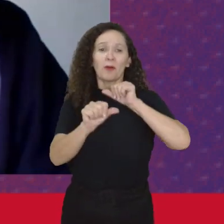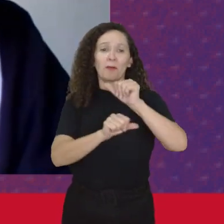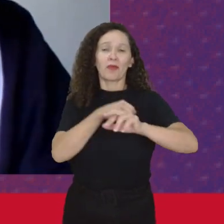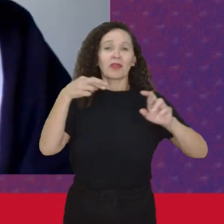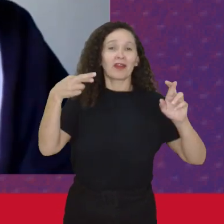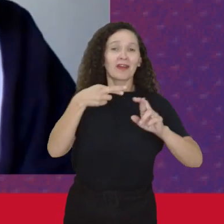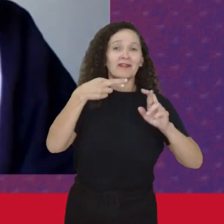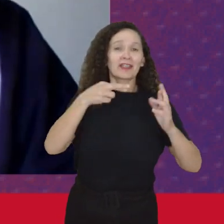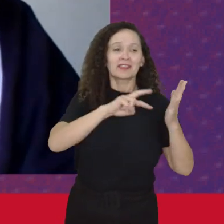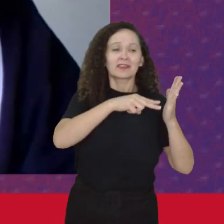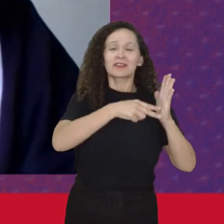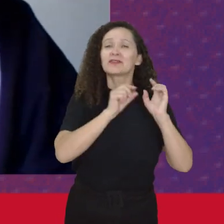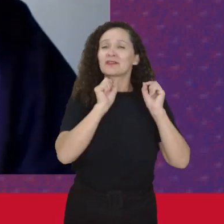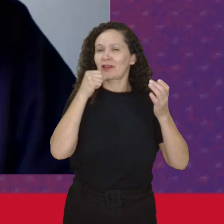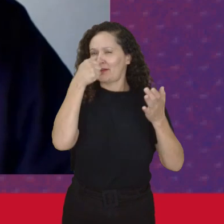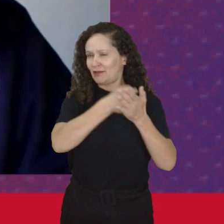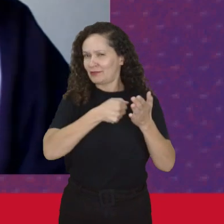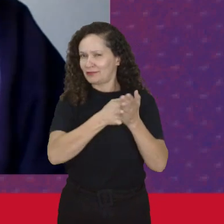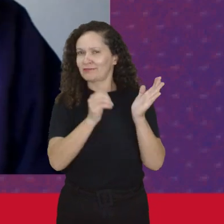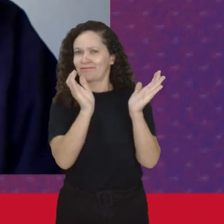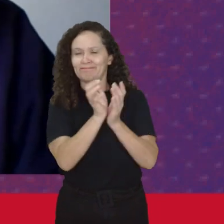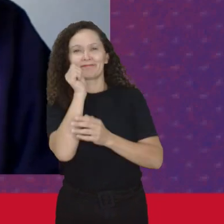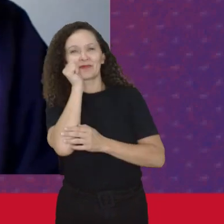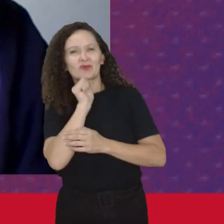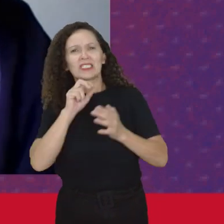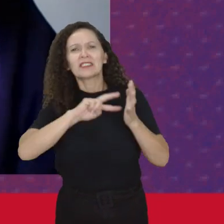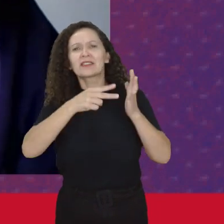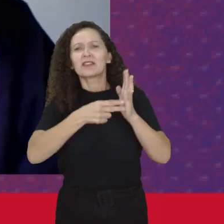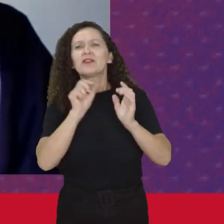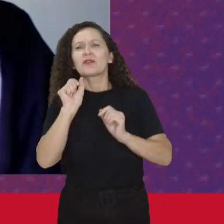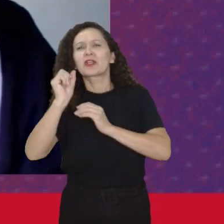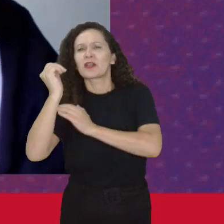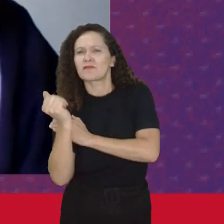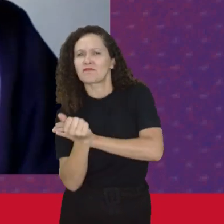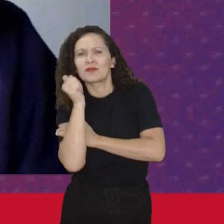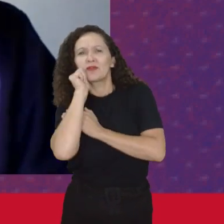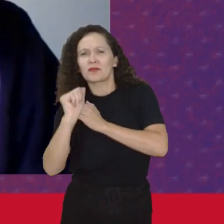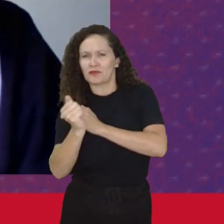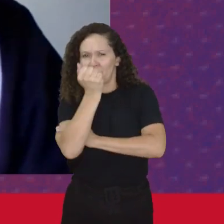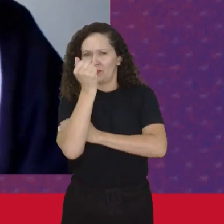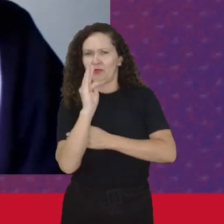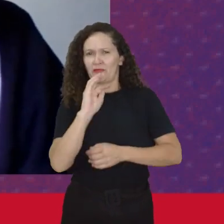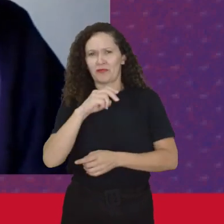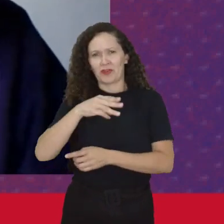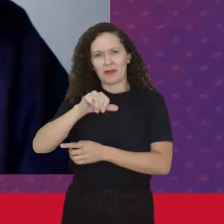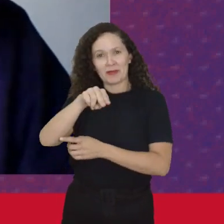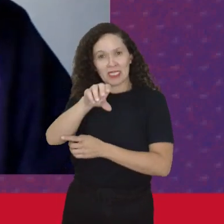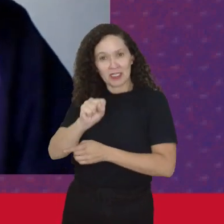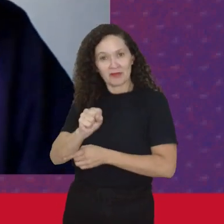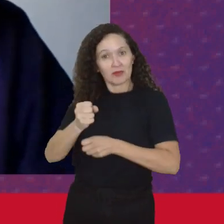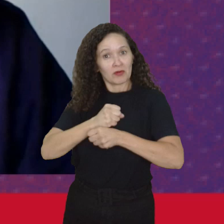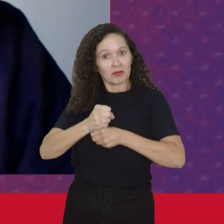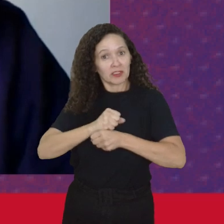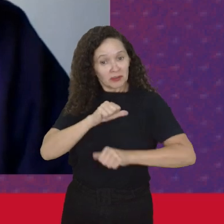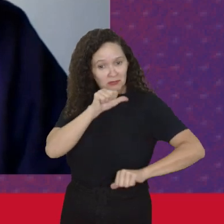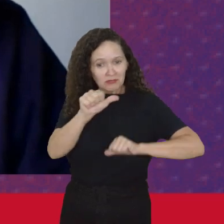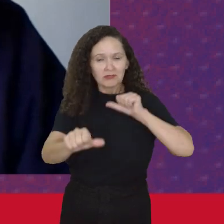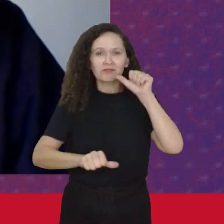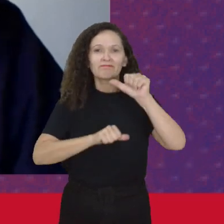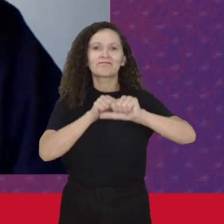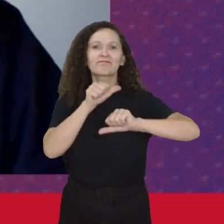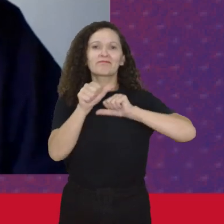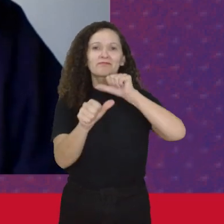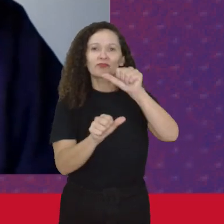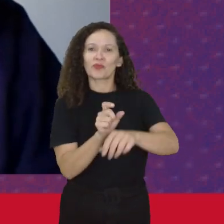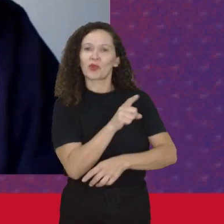das mulheres De que é mesmo o feminismo Ela vai se alterando E também vai se alterando o nosso